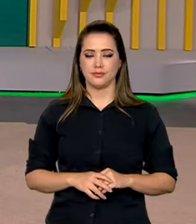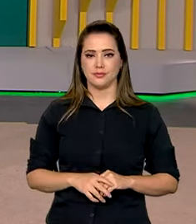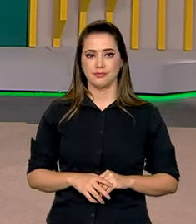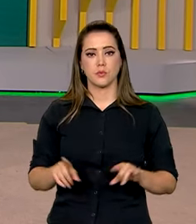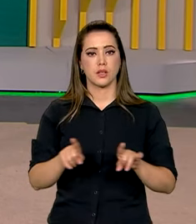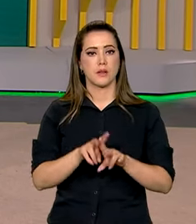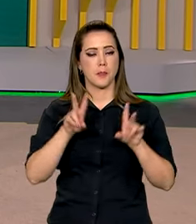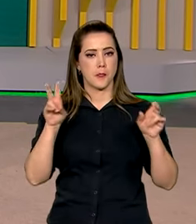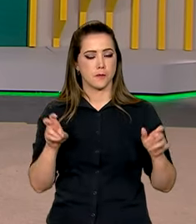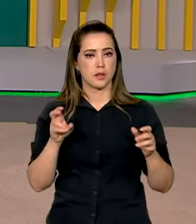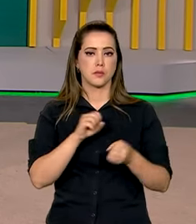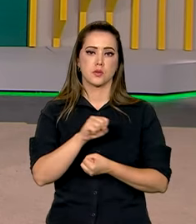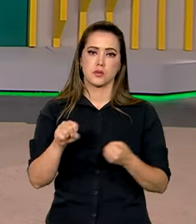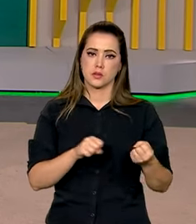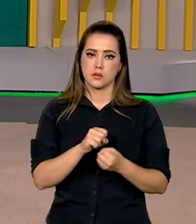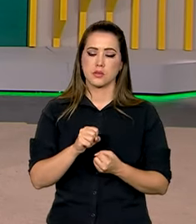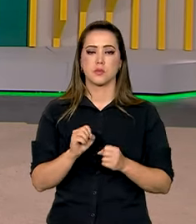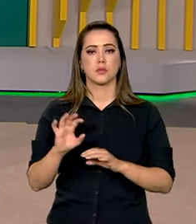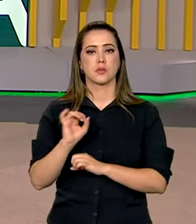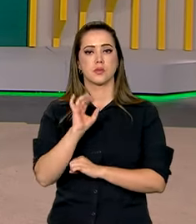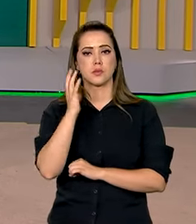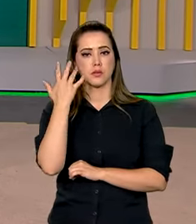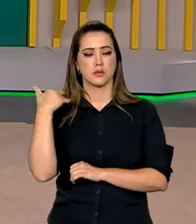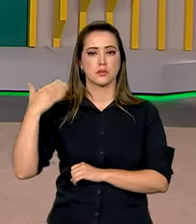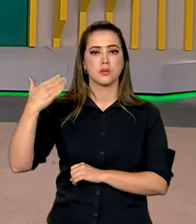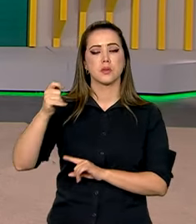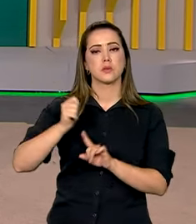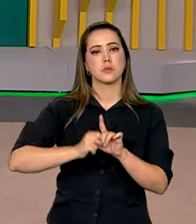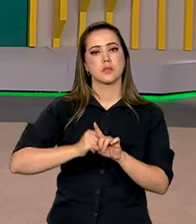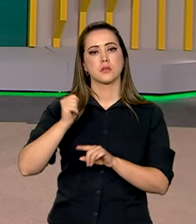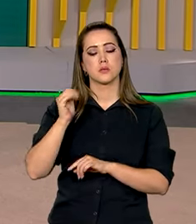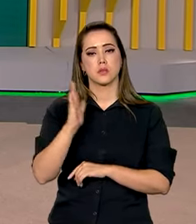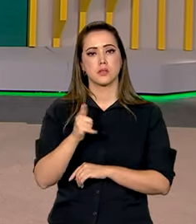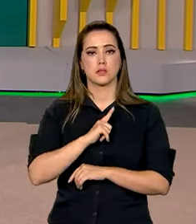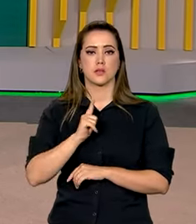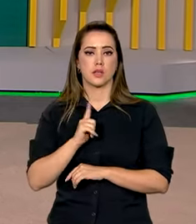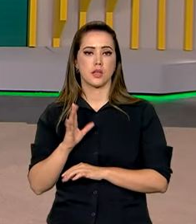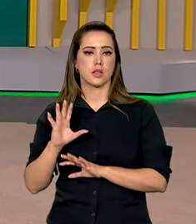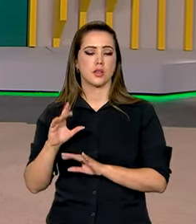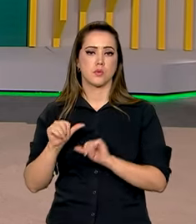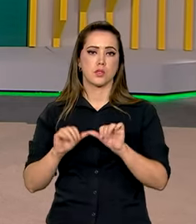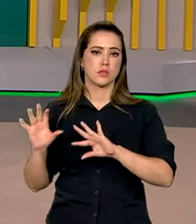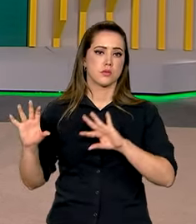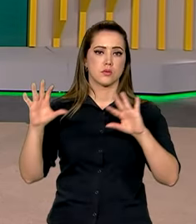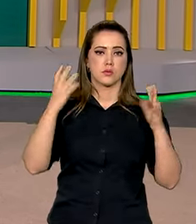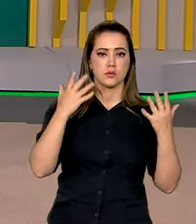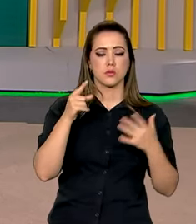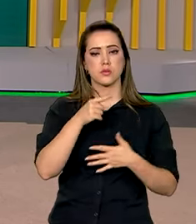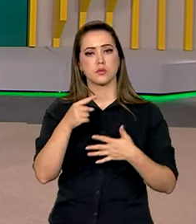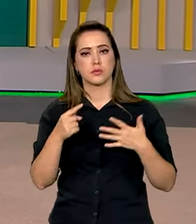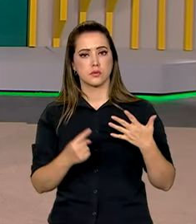E ainda sobre sustentabilidade e meio ambiente, nos últimos meses o Brasil tem registrado alguns efeitos das mudanças